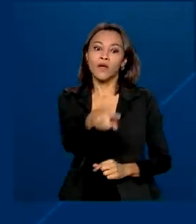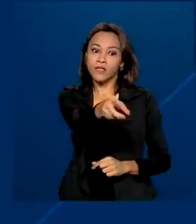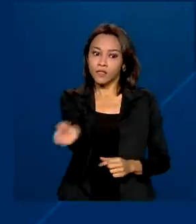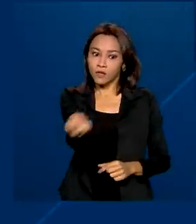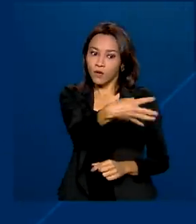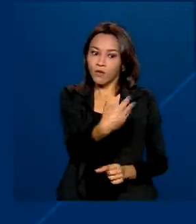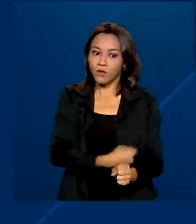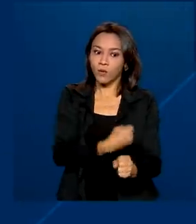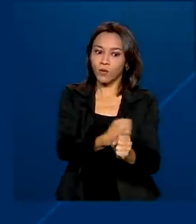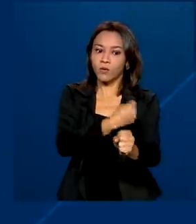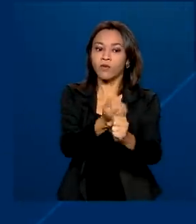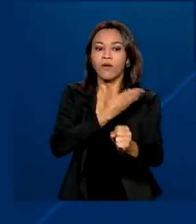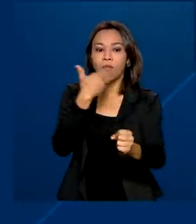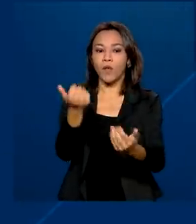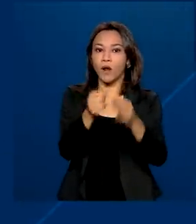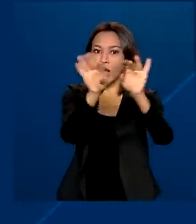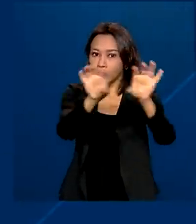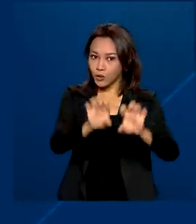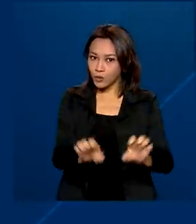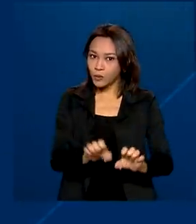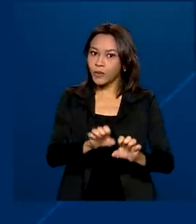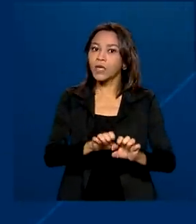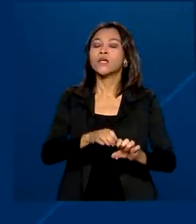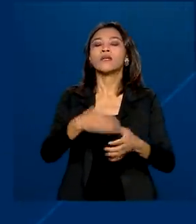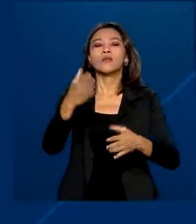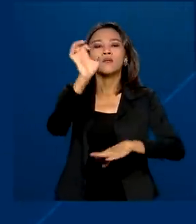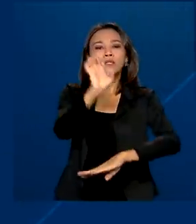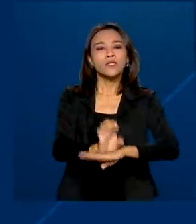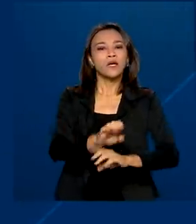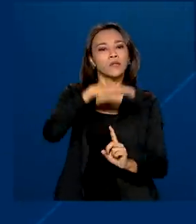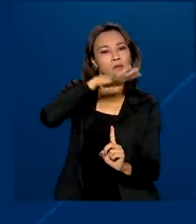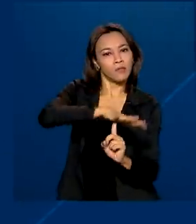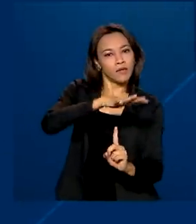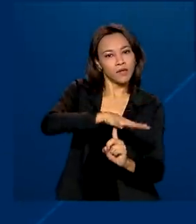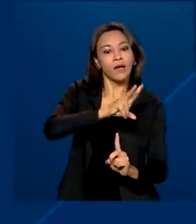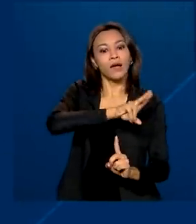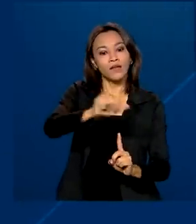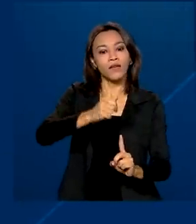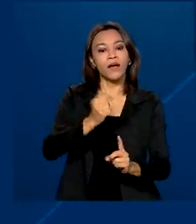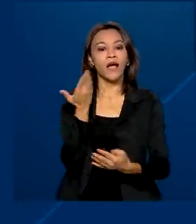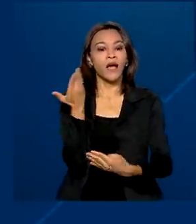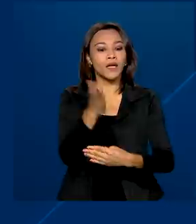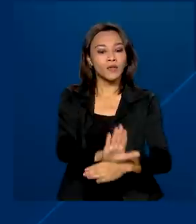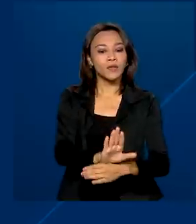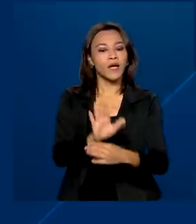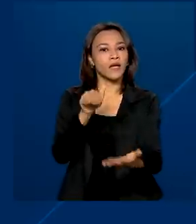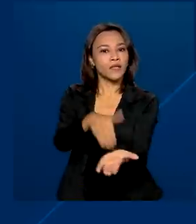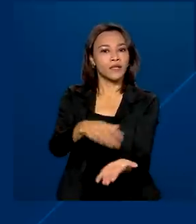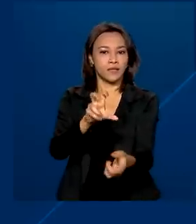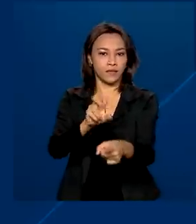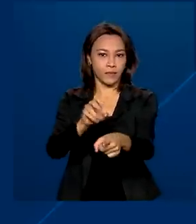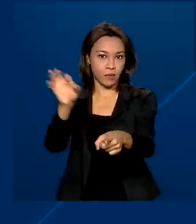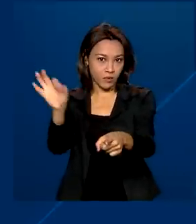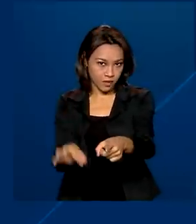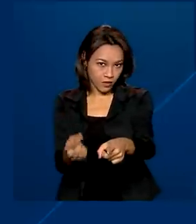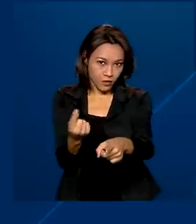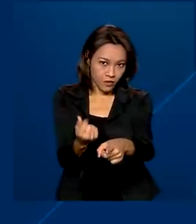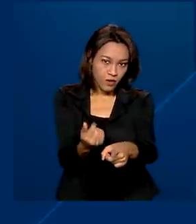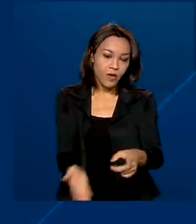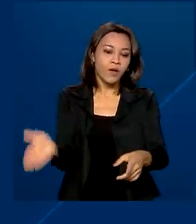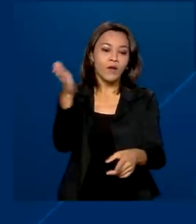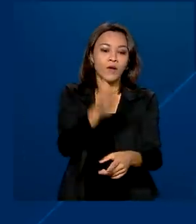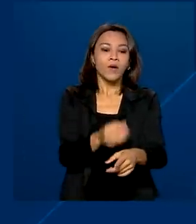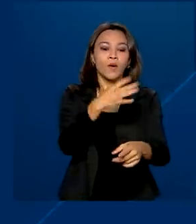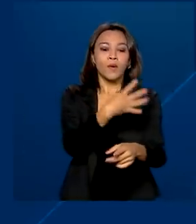melhorar a infraestrutura das rodovias paranaenses e contribuir para a redução tarifária em até 50%. Cerca de R$ 43